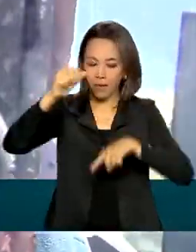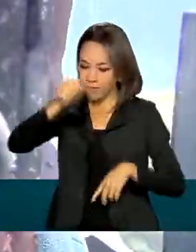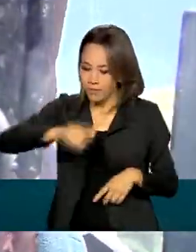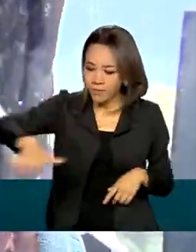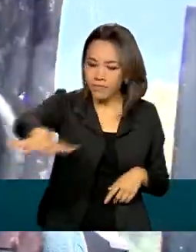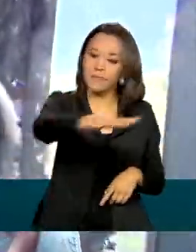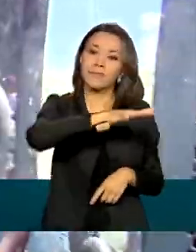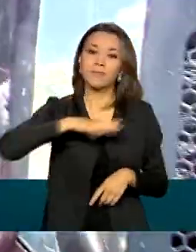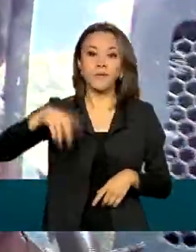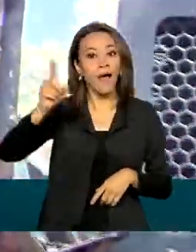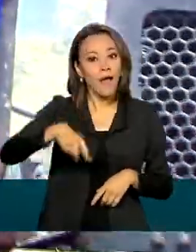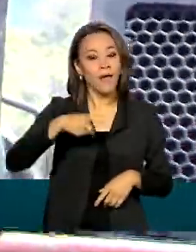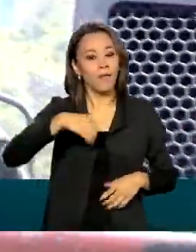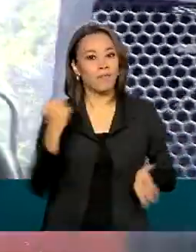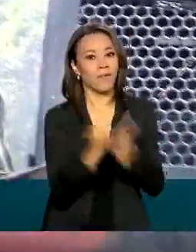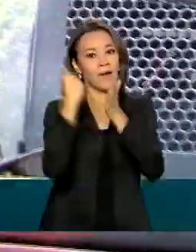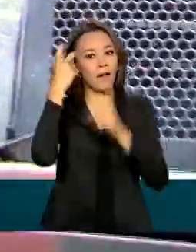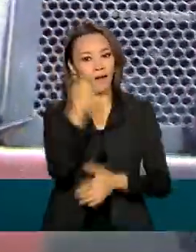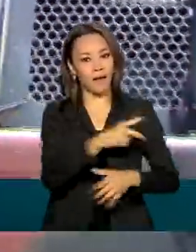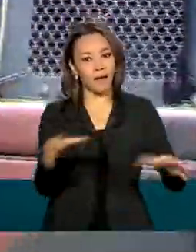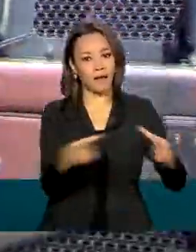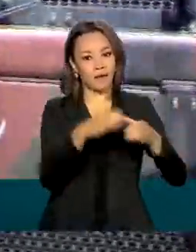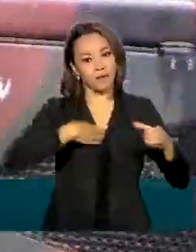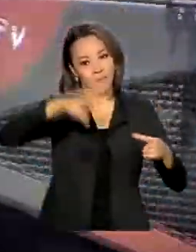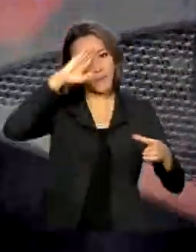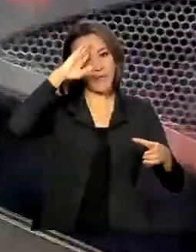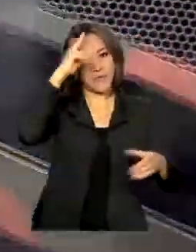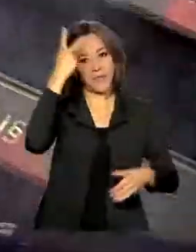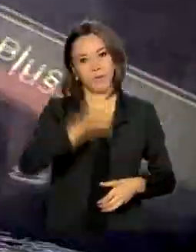grande marca que o nosso exército brasileiro deixa para todo o Brasil.